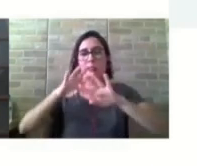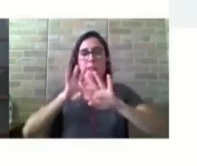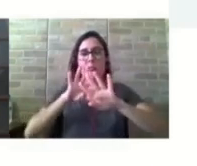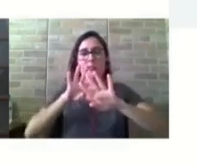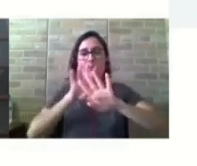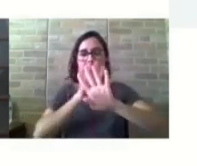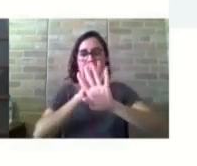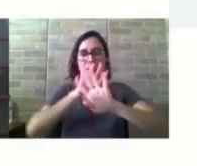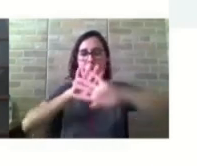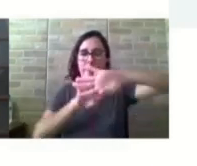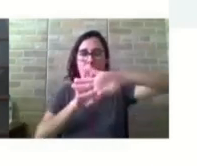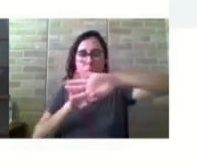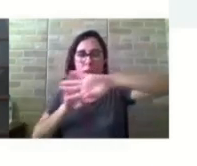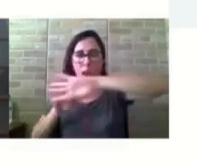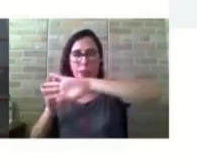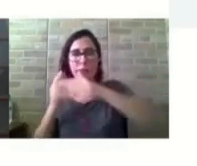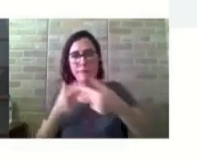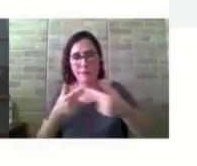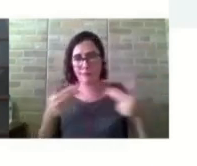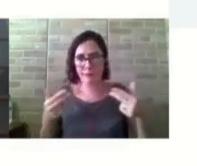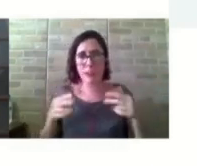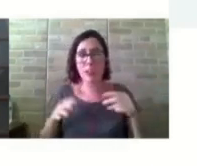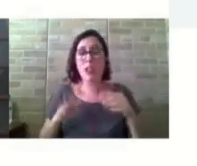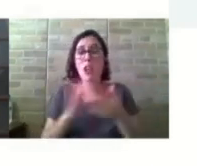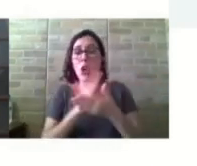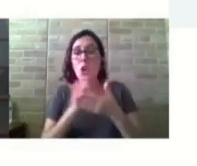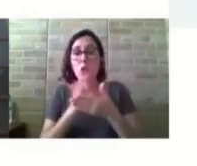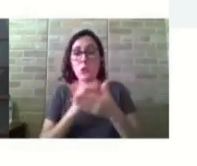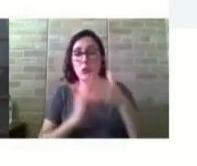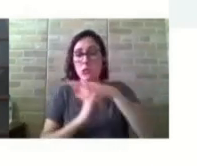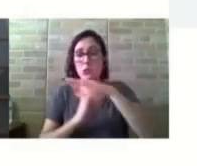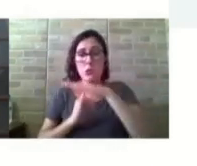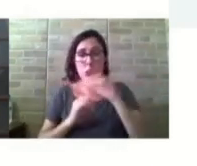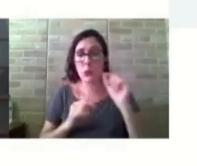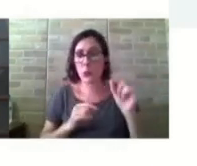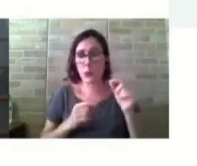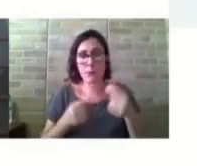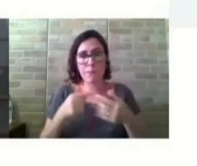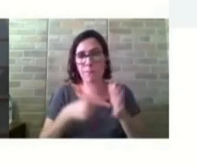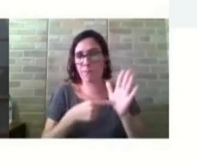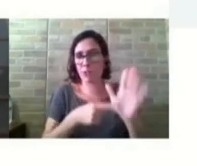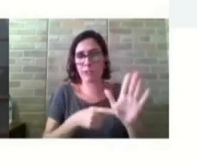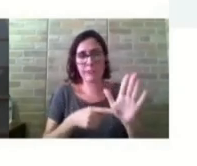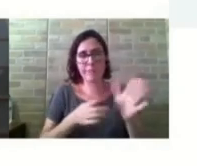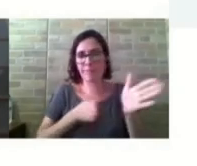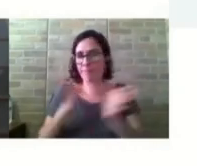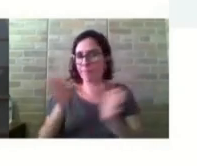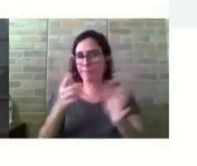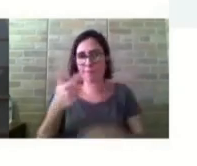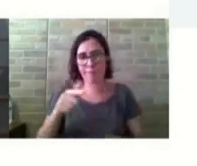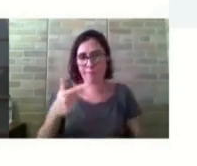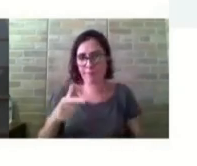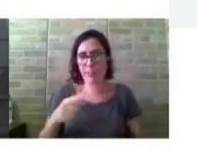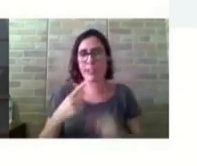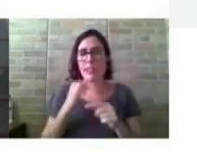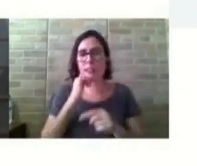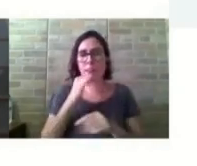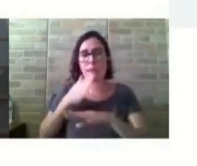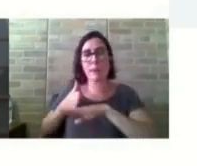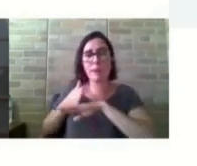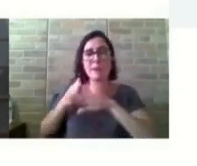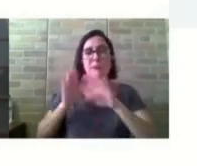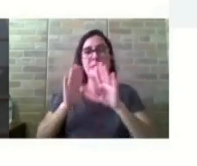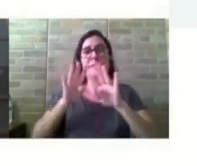inacessível, né? Algumas instituições apresentaram um portão de entrada, com largura inadequada, com